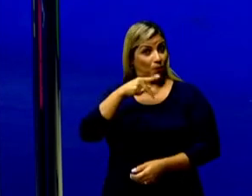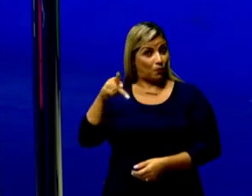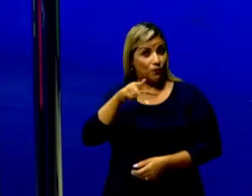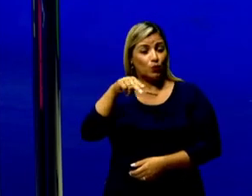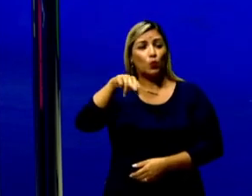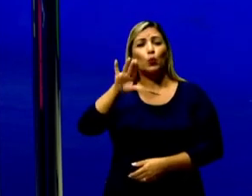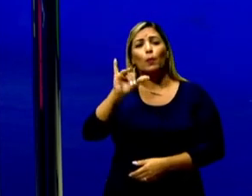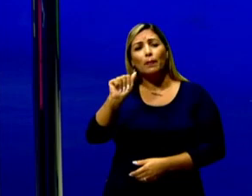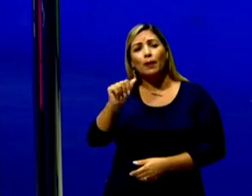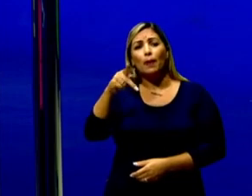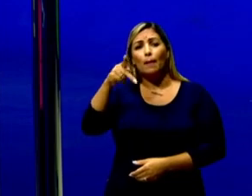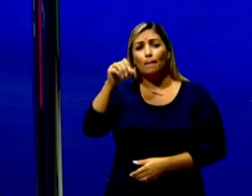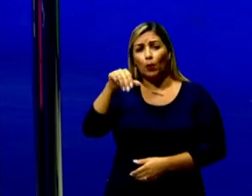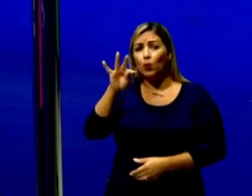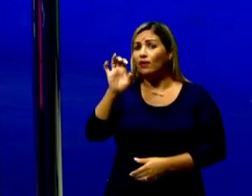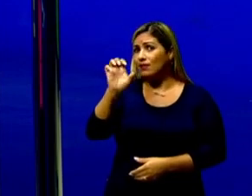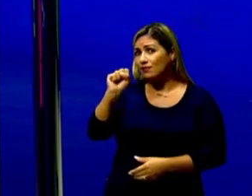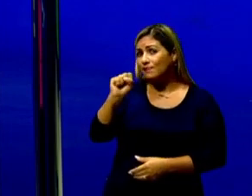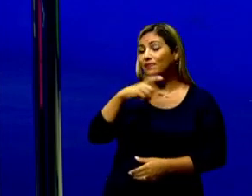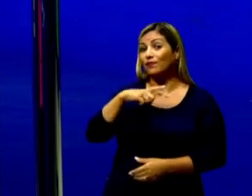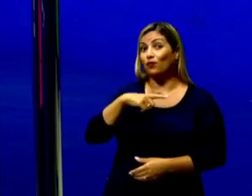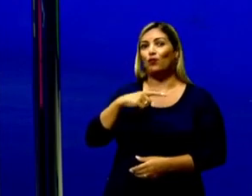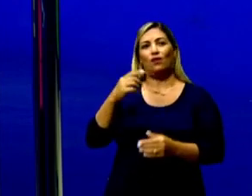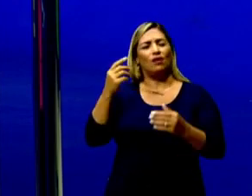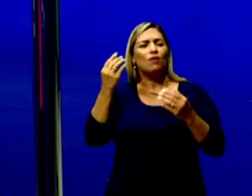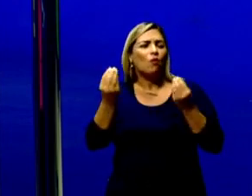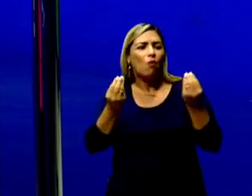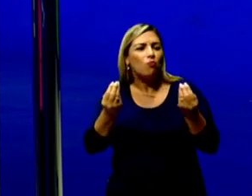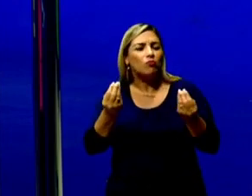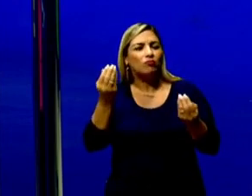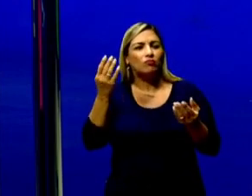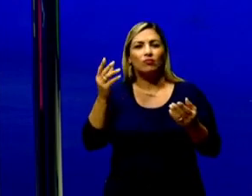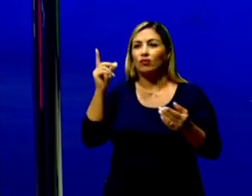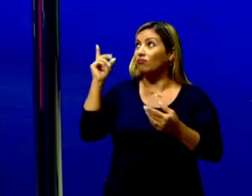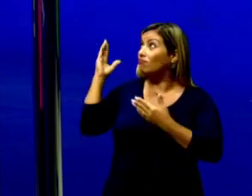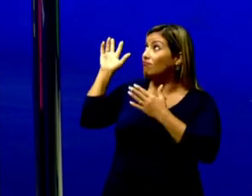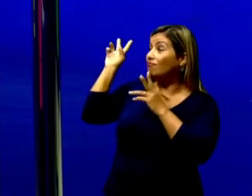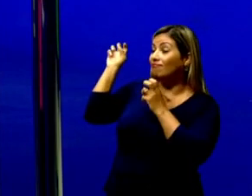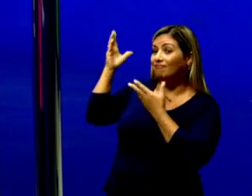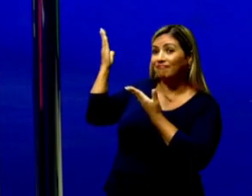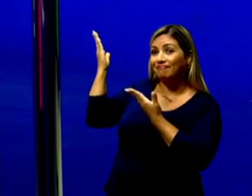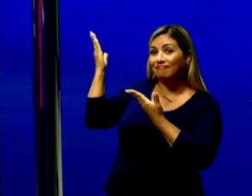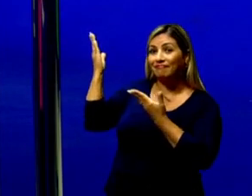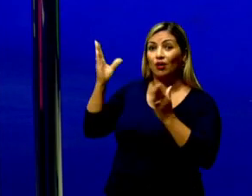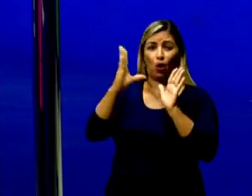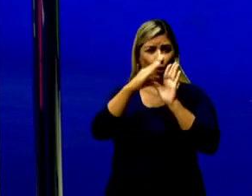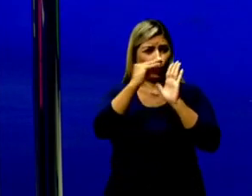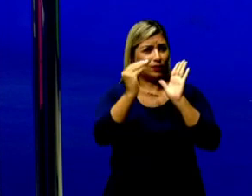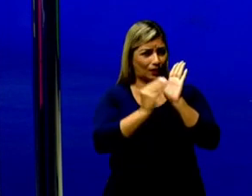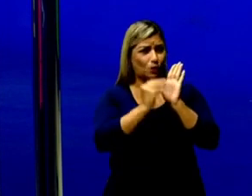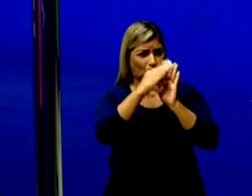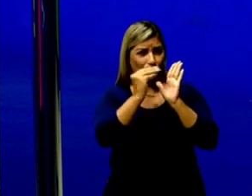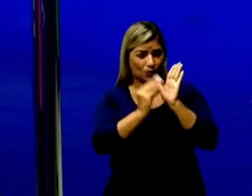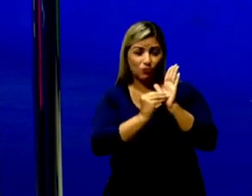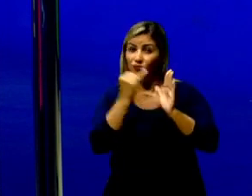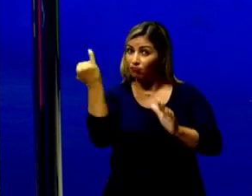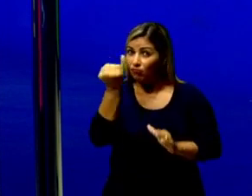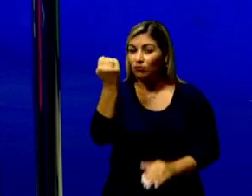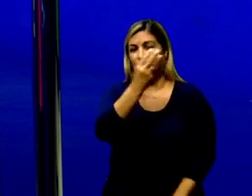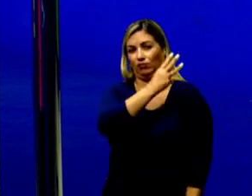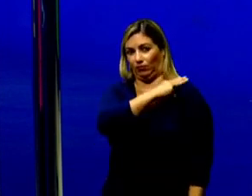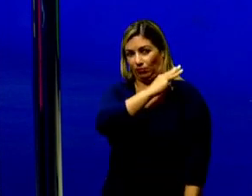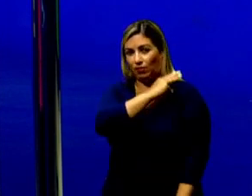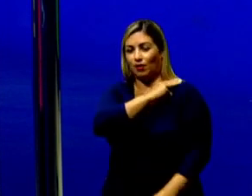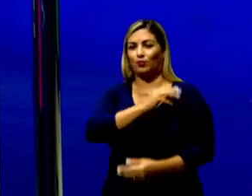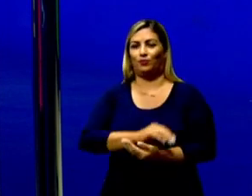vou falar sobre noções de engenharia genética, conteúdo muito importante para a terceira série do Ensino Médio. Vamos lá então?